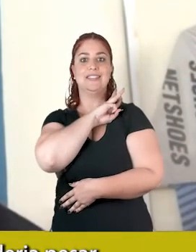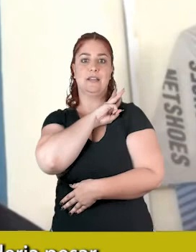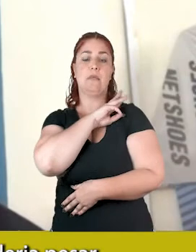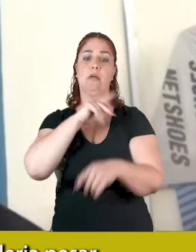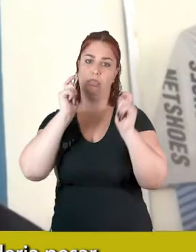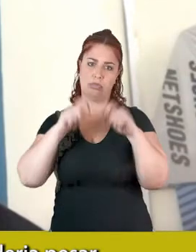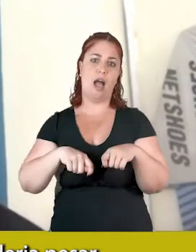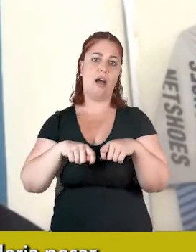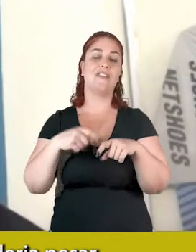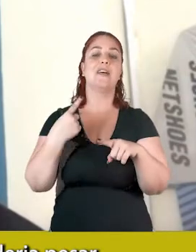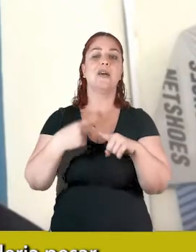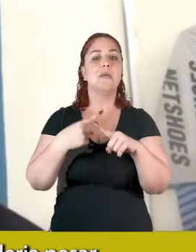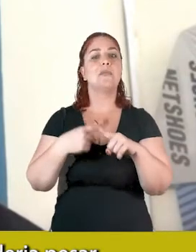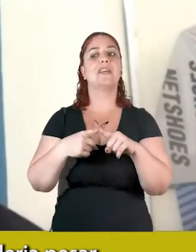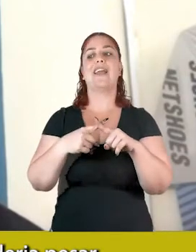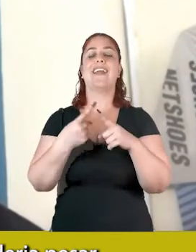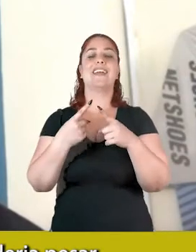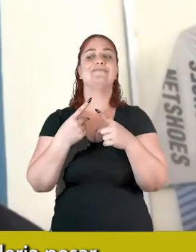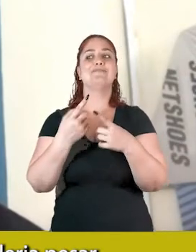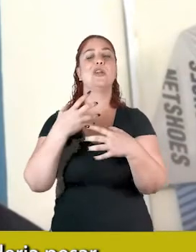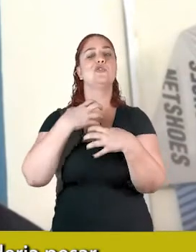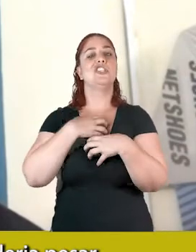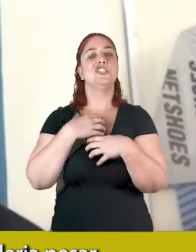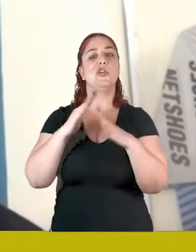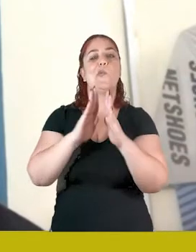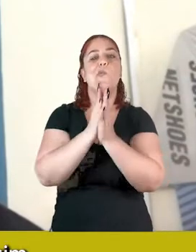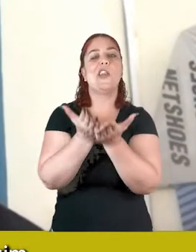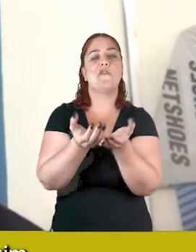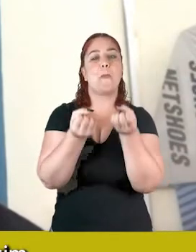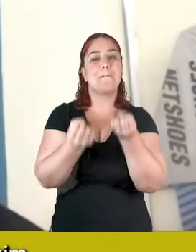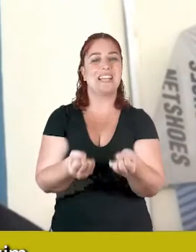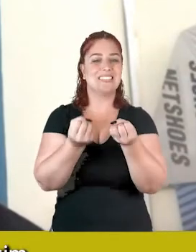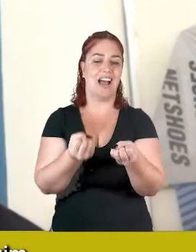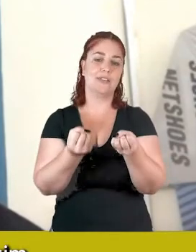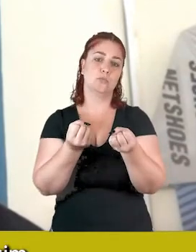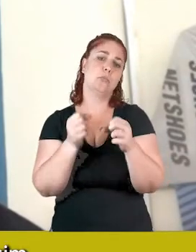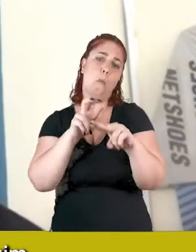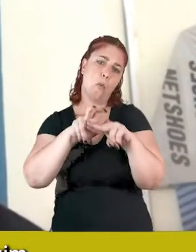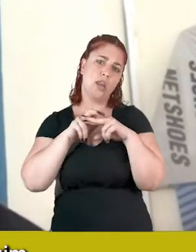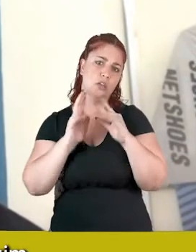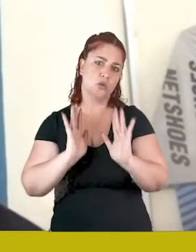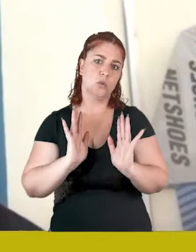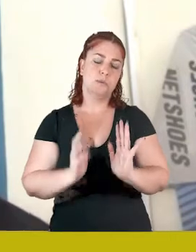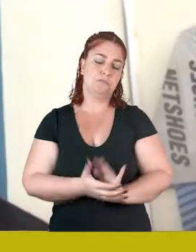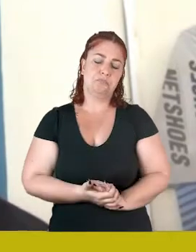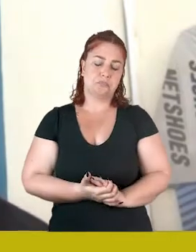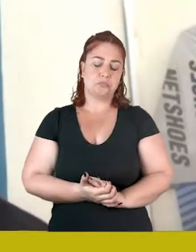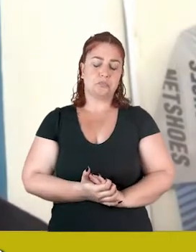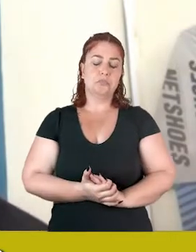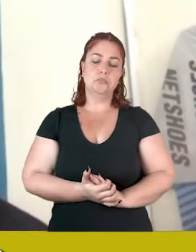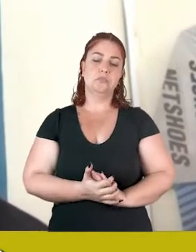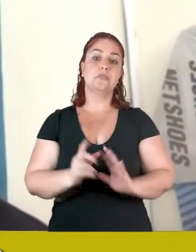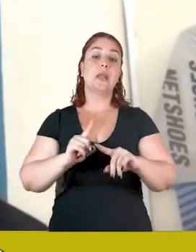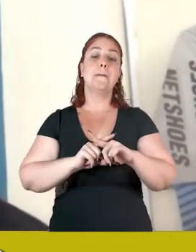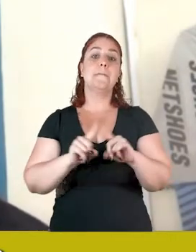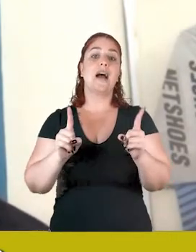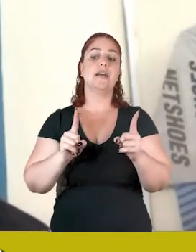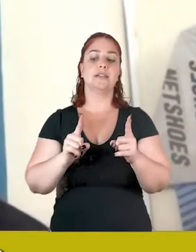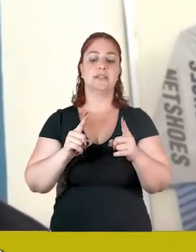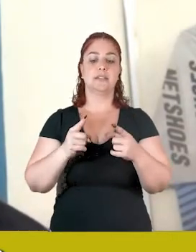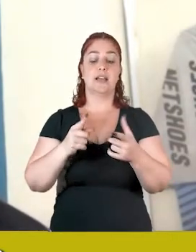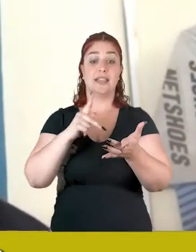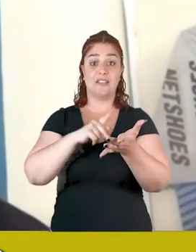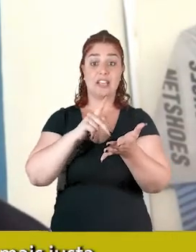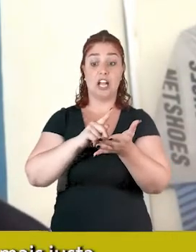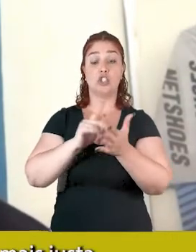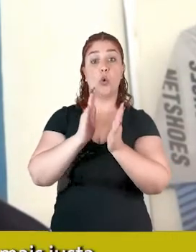para a gente não poder pegar pesado, né, é por isso, mas, assim, é, esse, o fato do